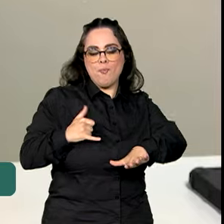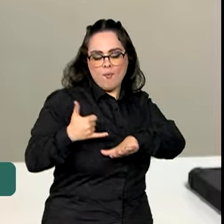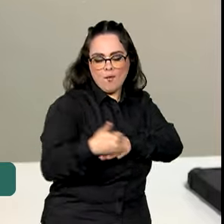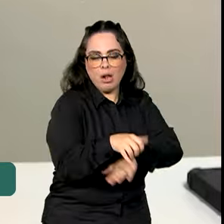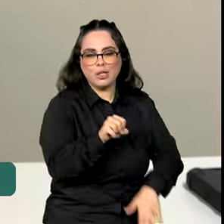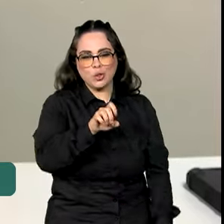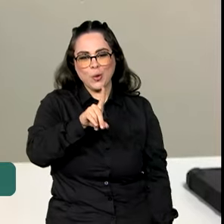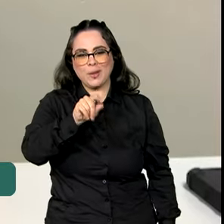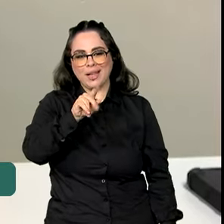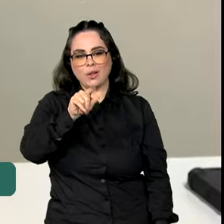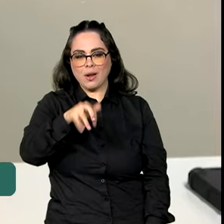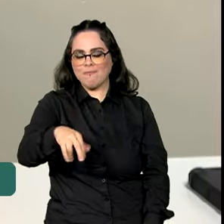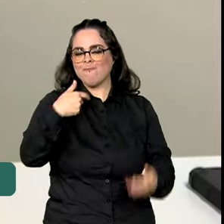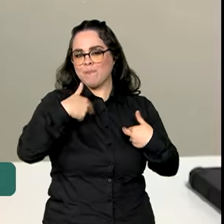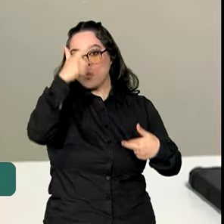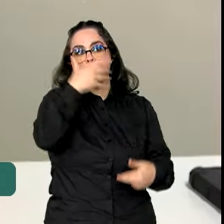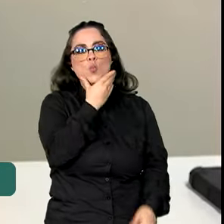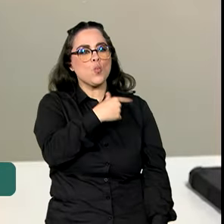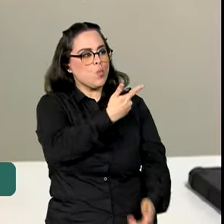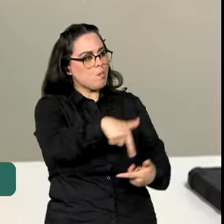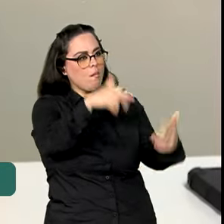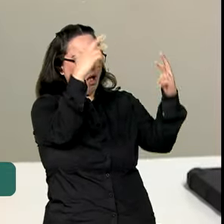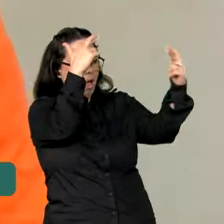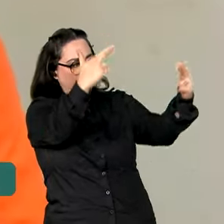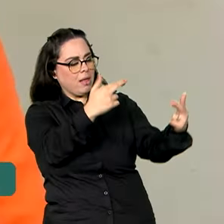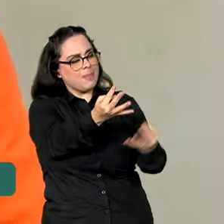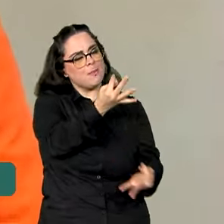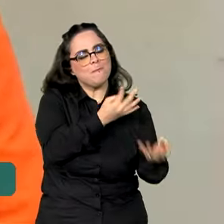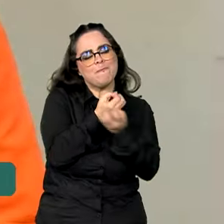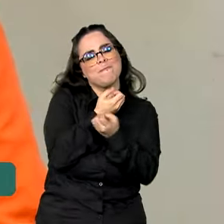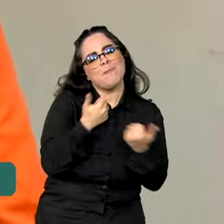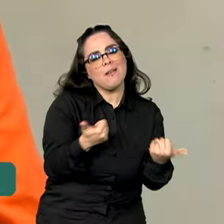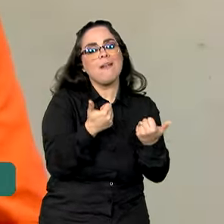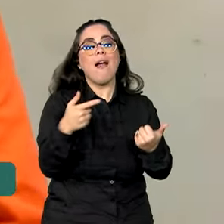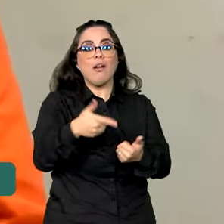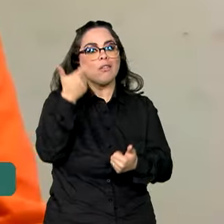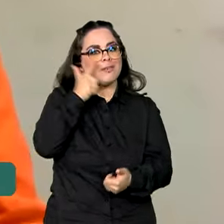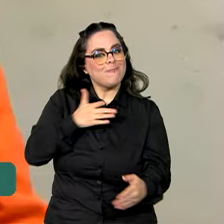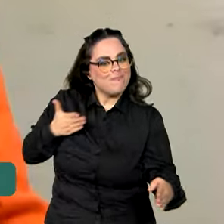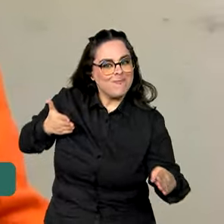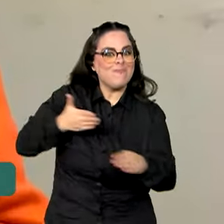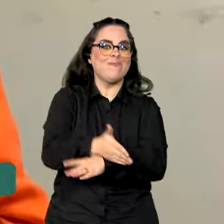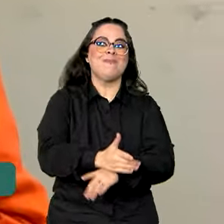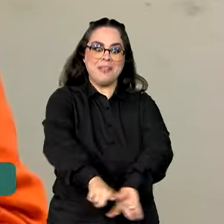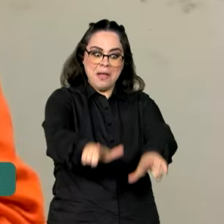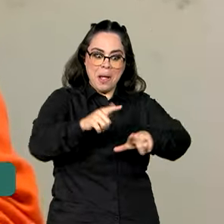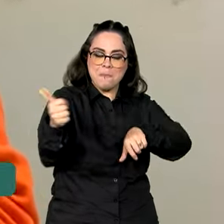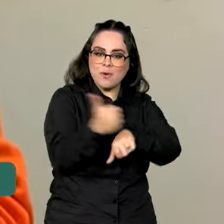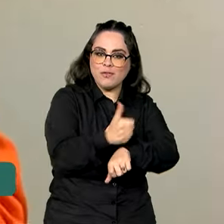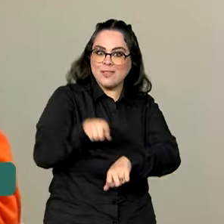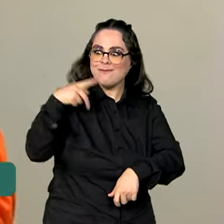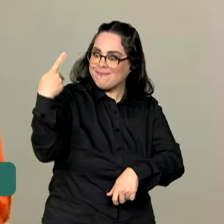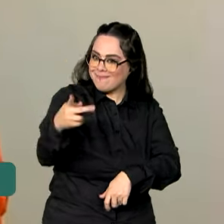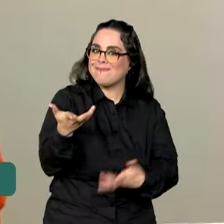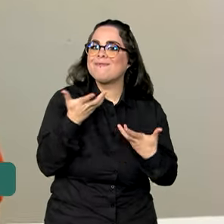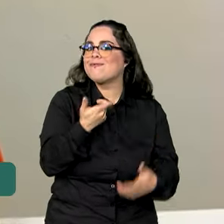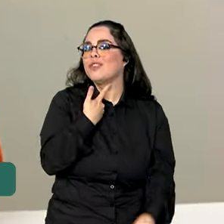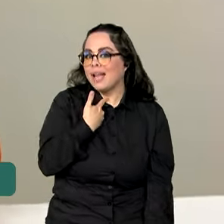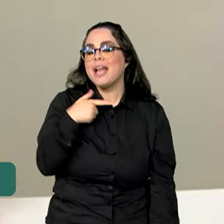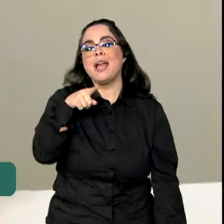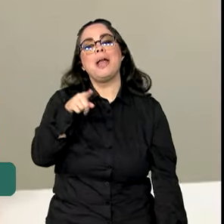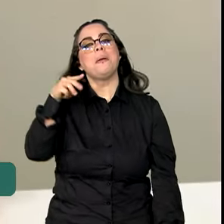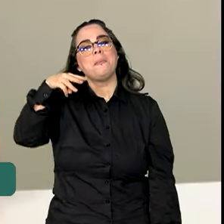ótimo, mas que eles me respeitam, os meninos me tratam bem. E agora que conquistou a tão esperada profissão, Milene